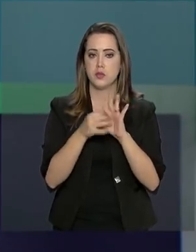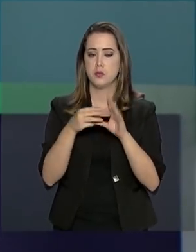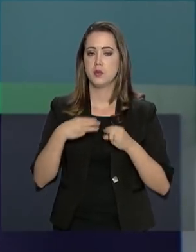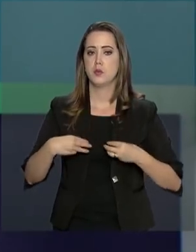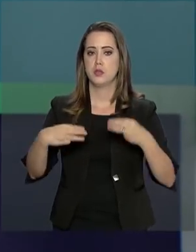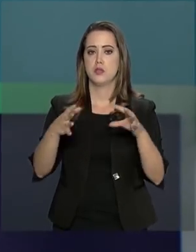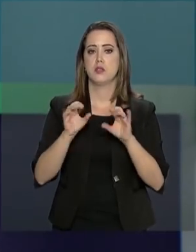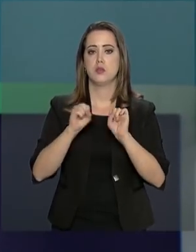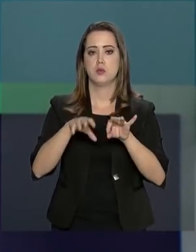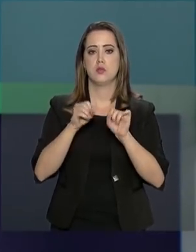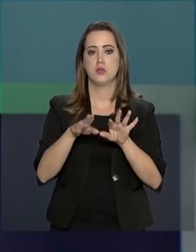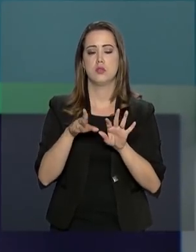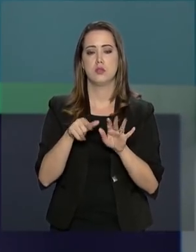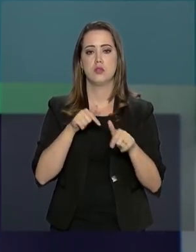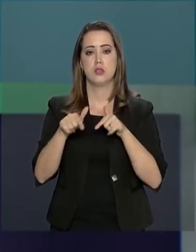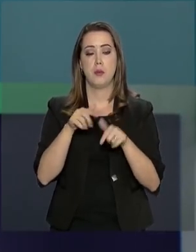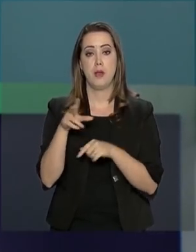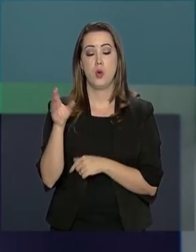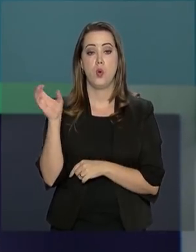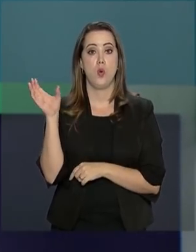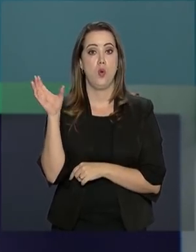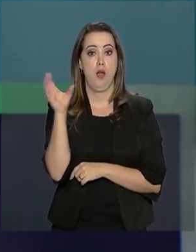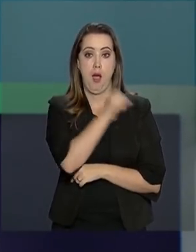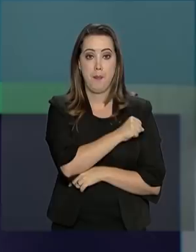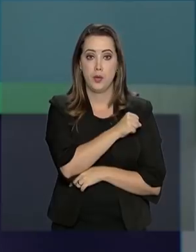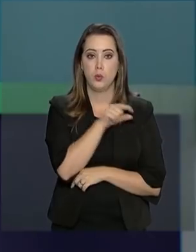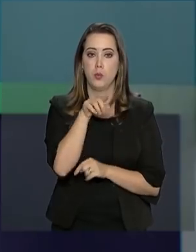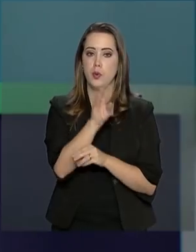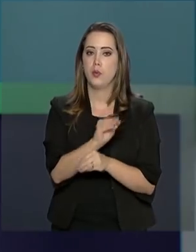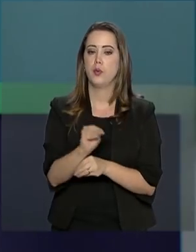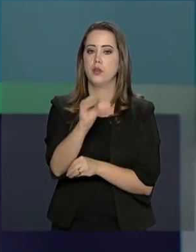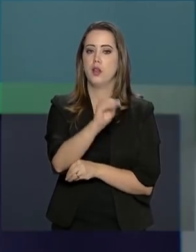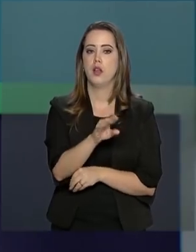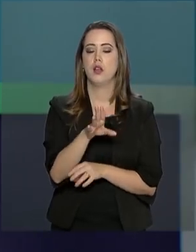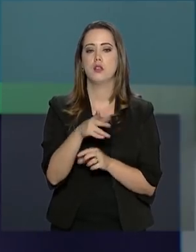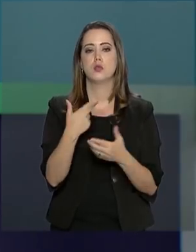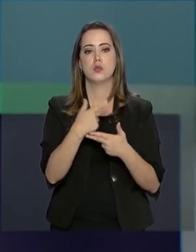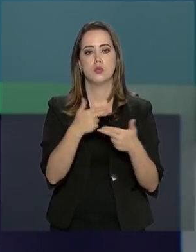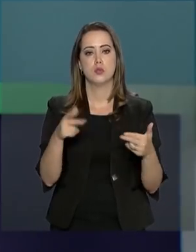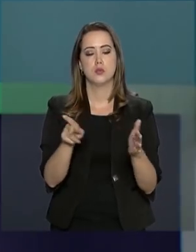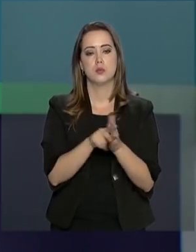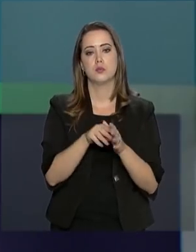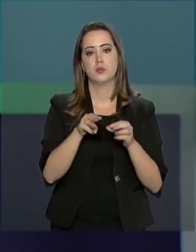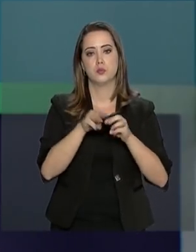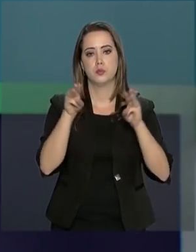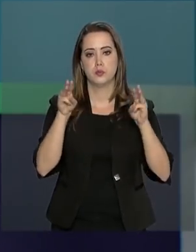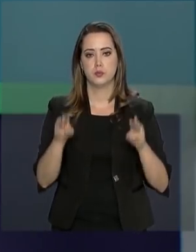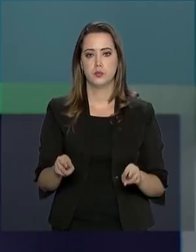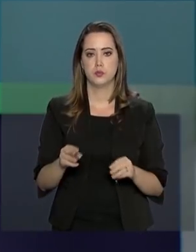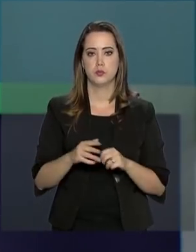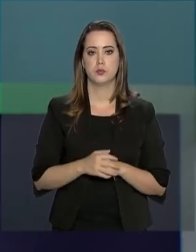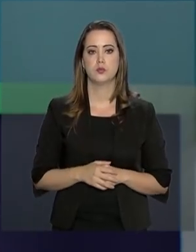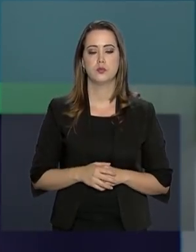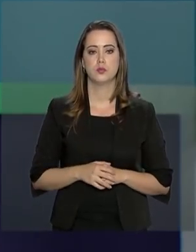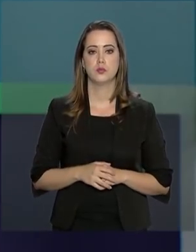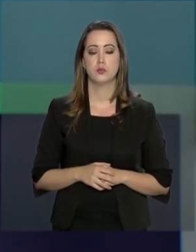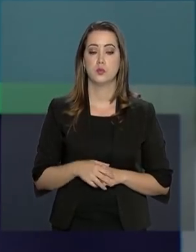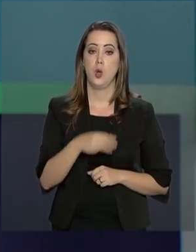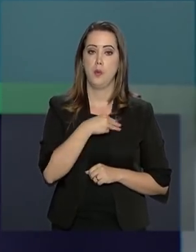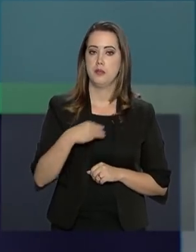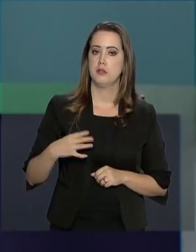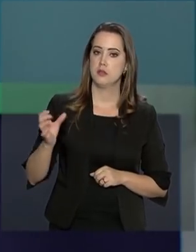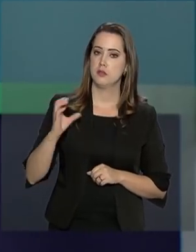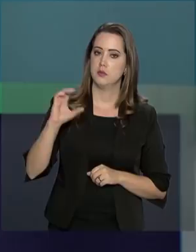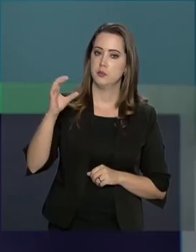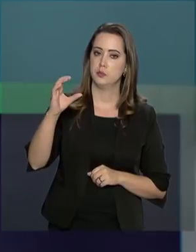Ministério da Educação a agir de forma urgente para a preservação e restauração do patrimônio do museu. O